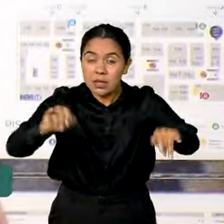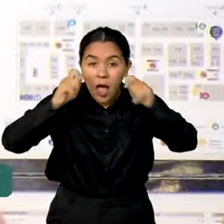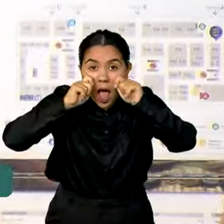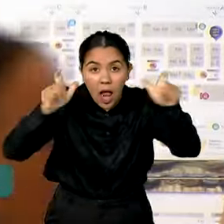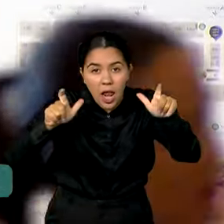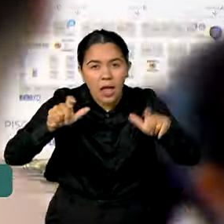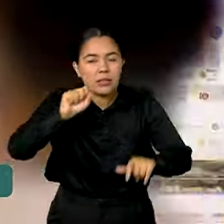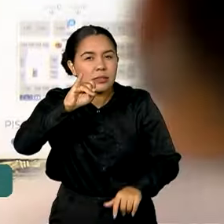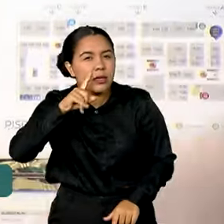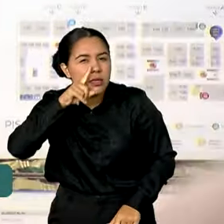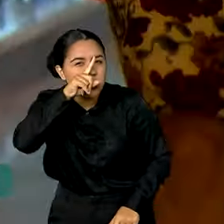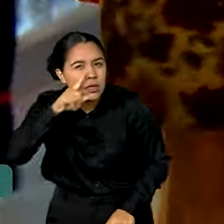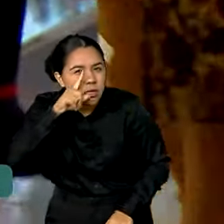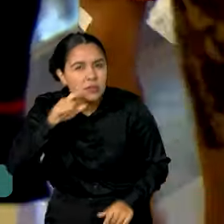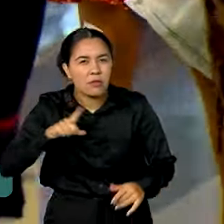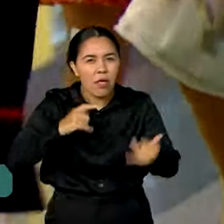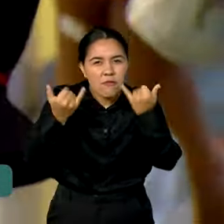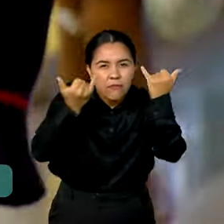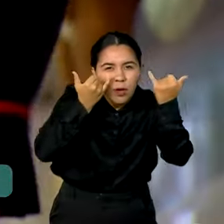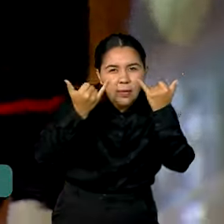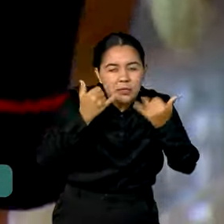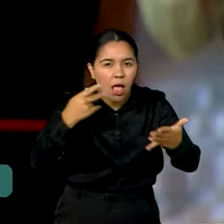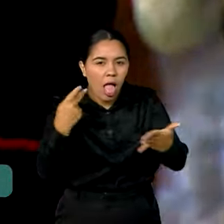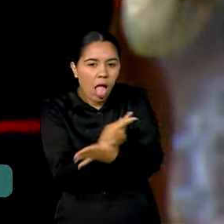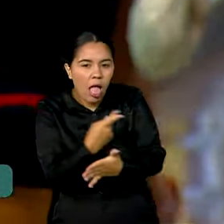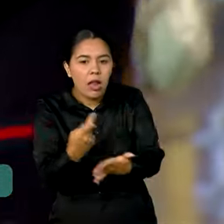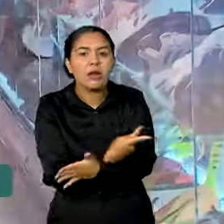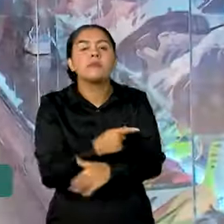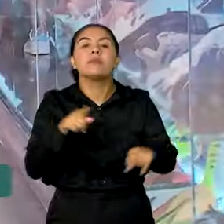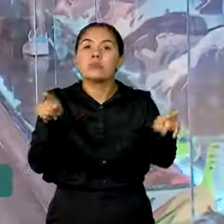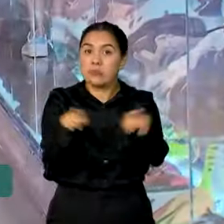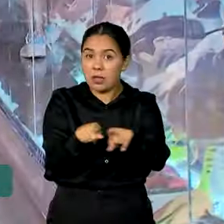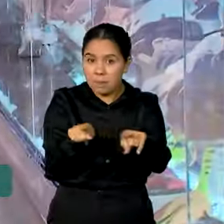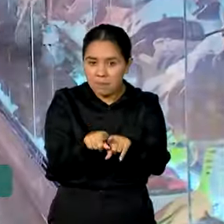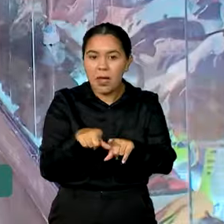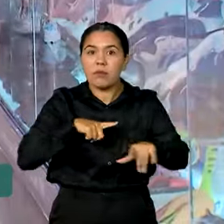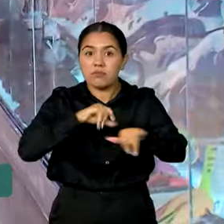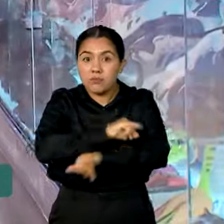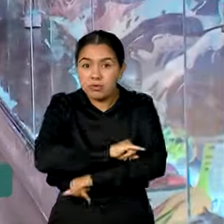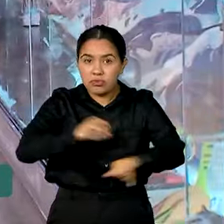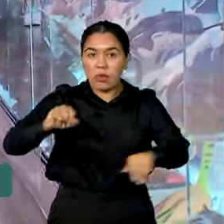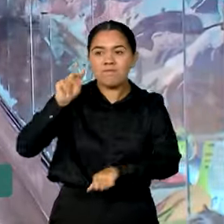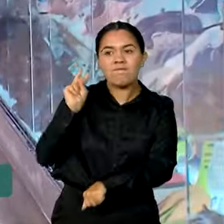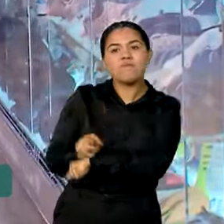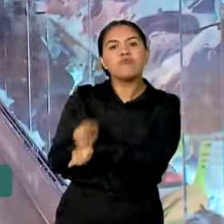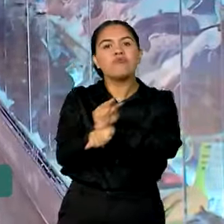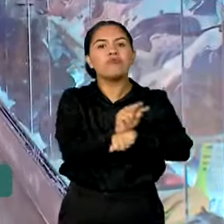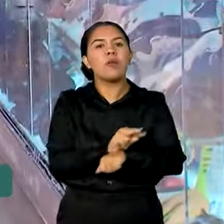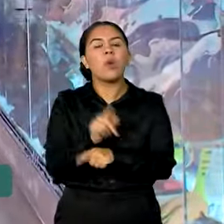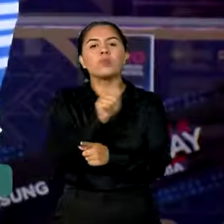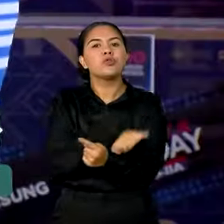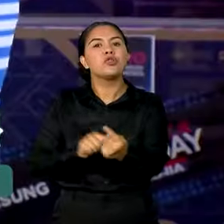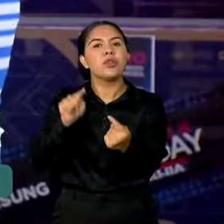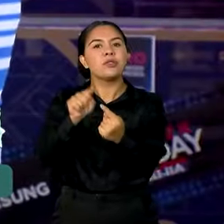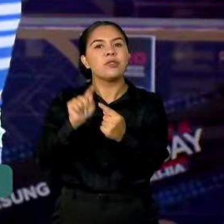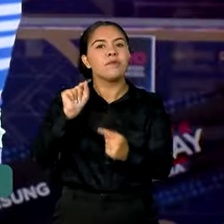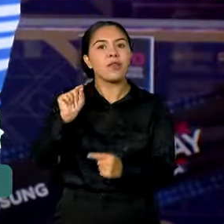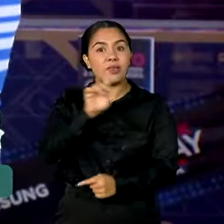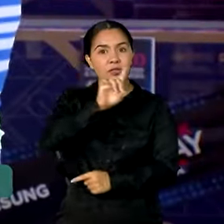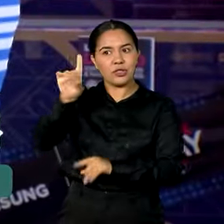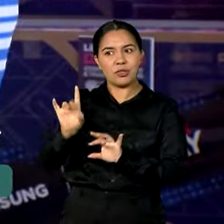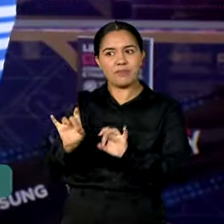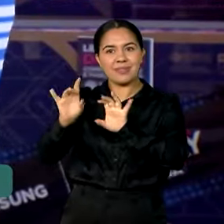de propagandas enganosas. A Senacom também anunciou um reforço na fiscalização. A meta é transformar a data em uma